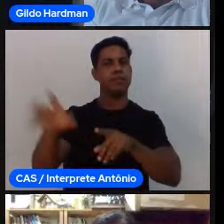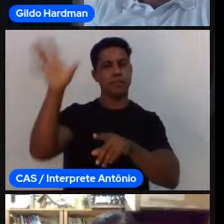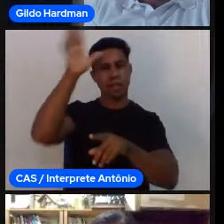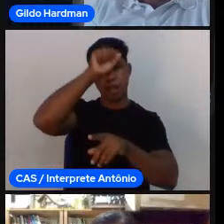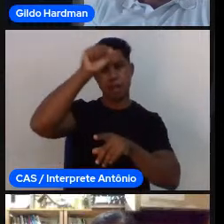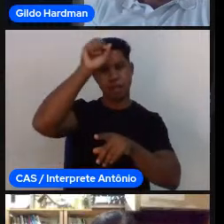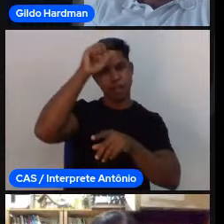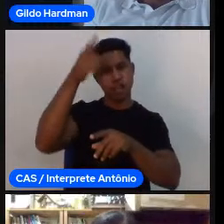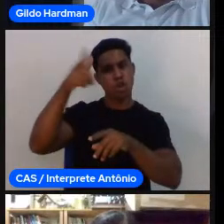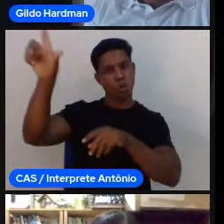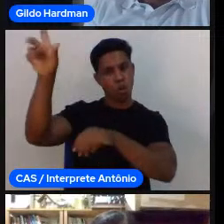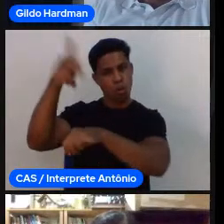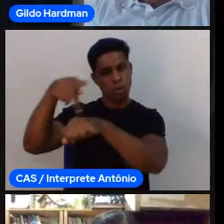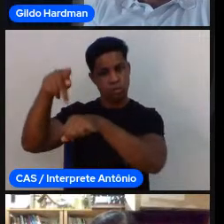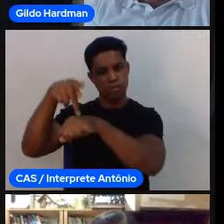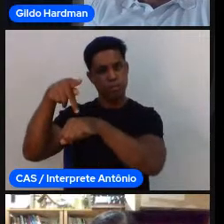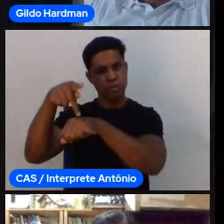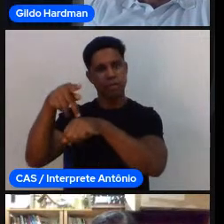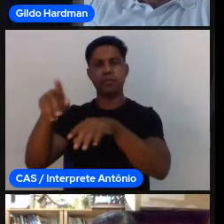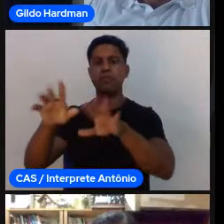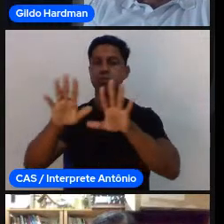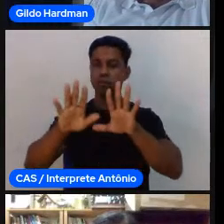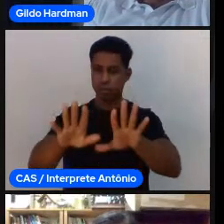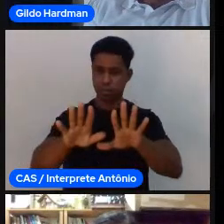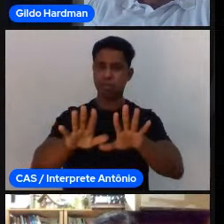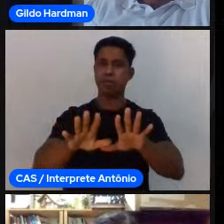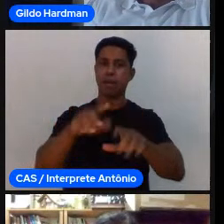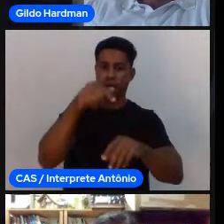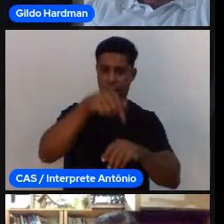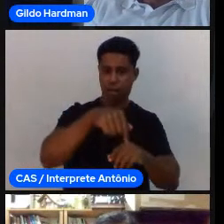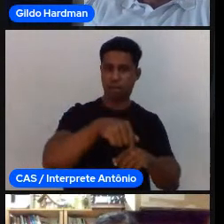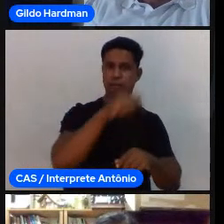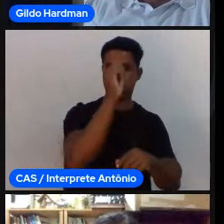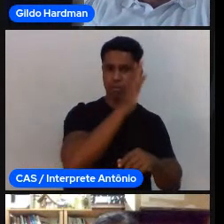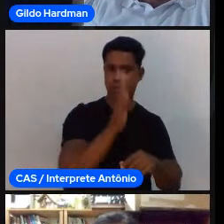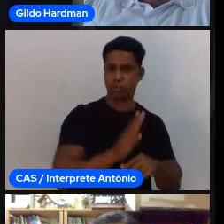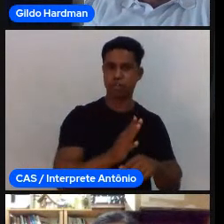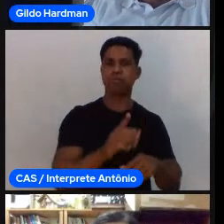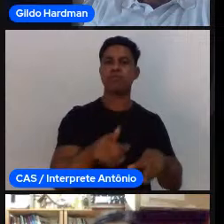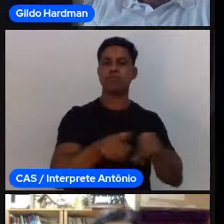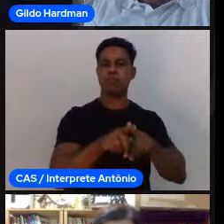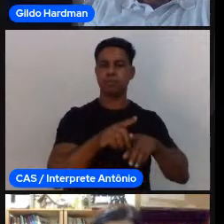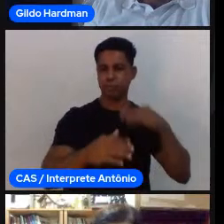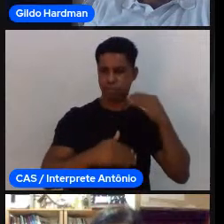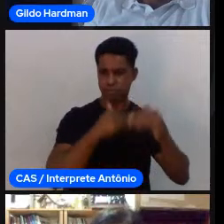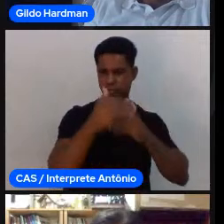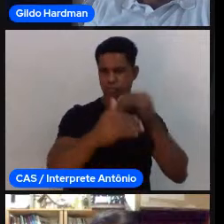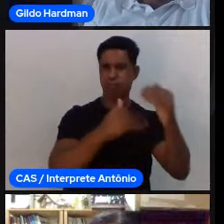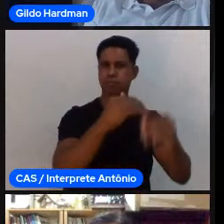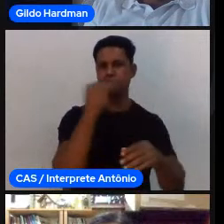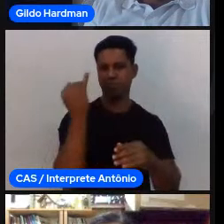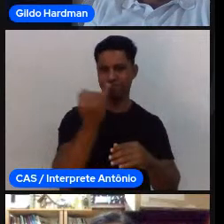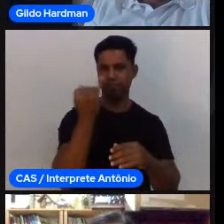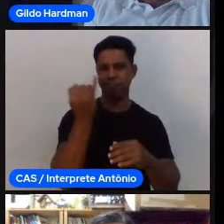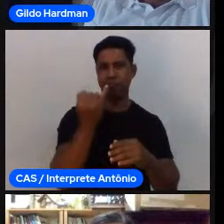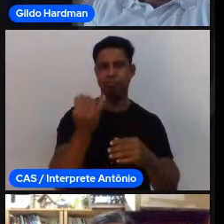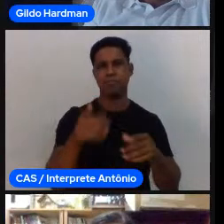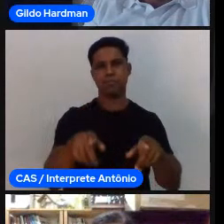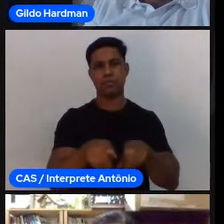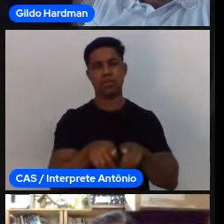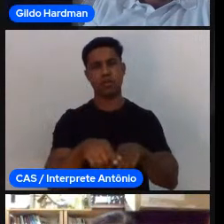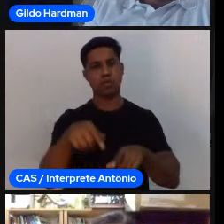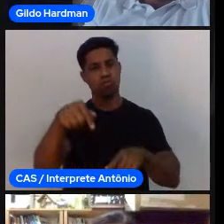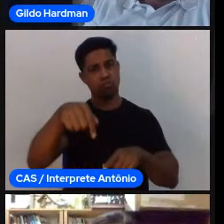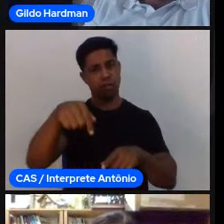construído coisas aqui no Brasil, e é importante a gente destacar, né? Inclusive no estado do Mato Grosso, e se eu não me